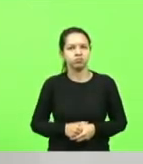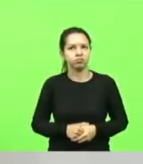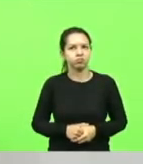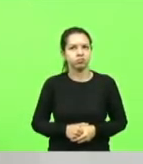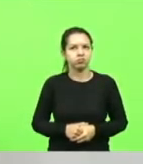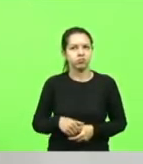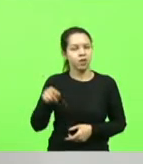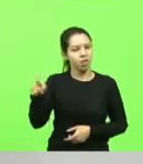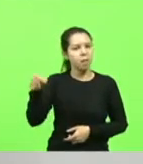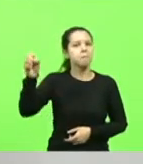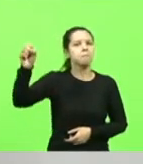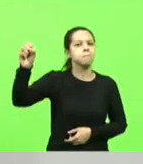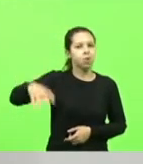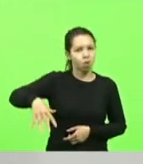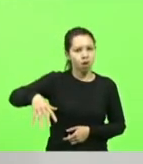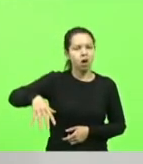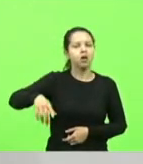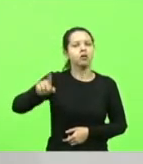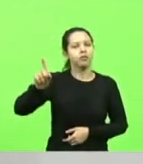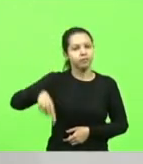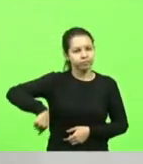Essa porcaria eletrônica.